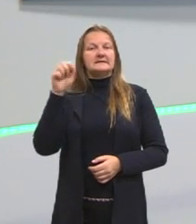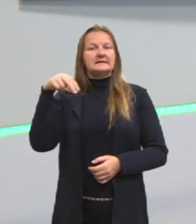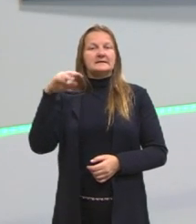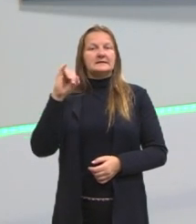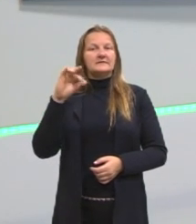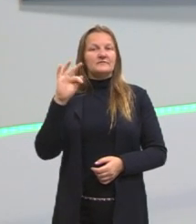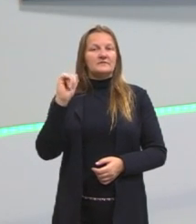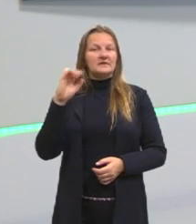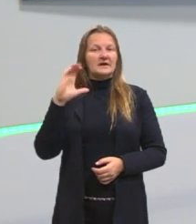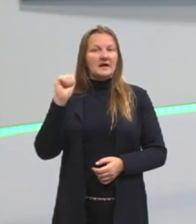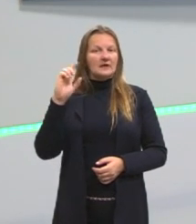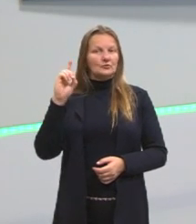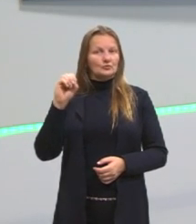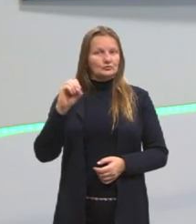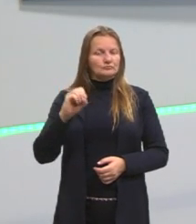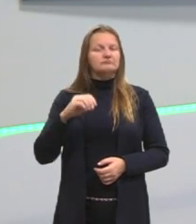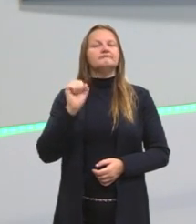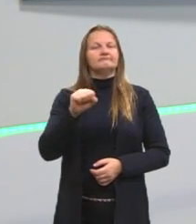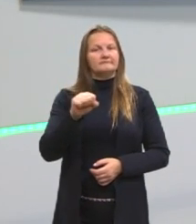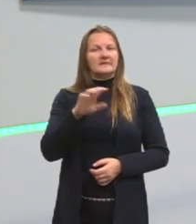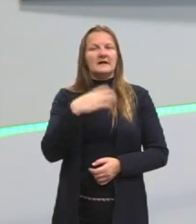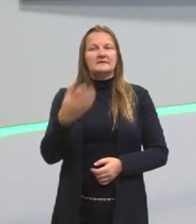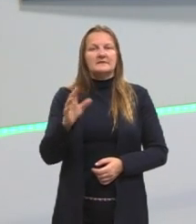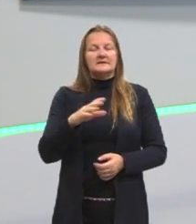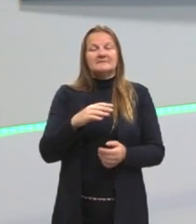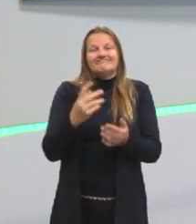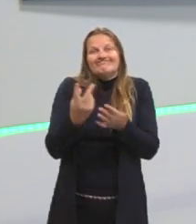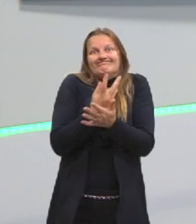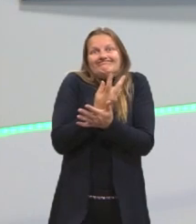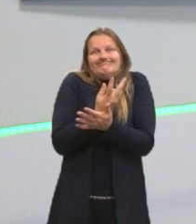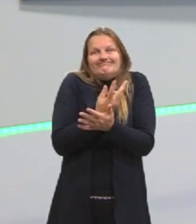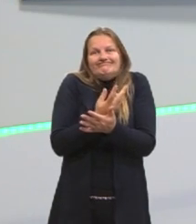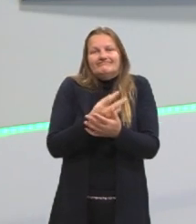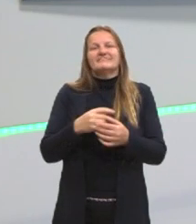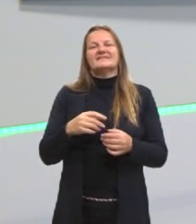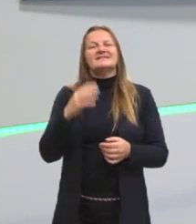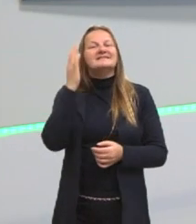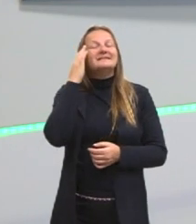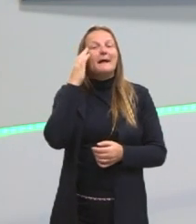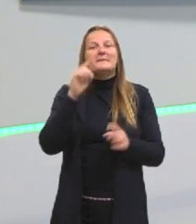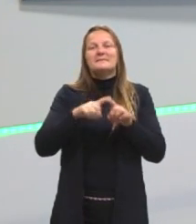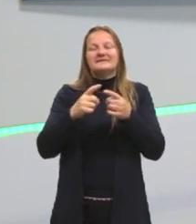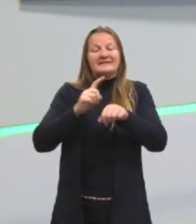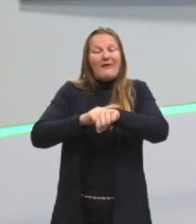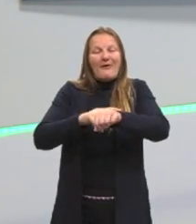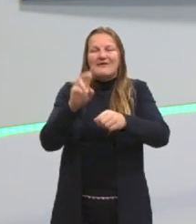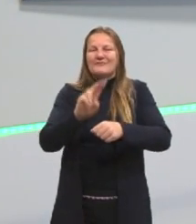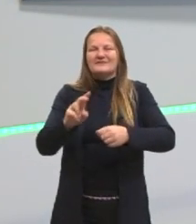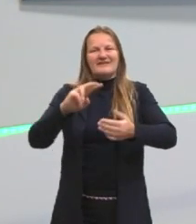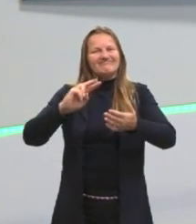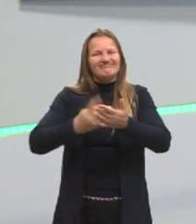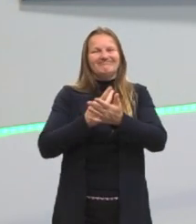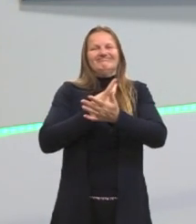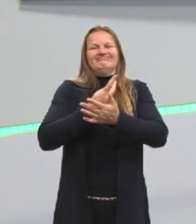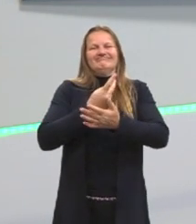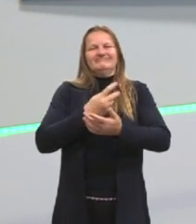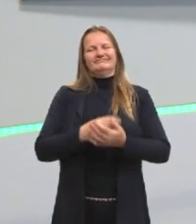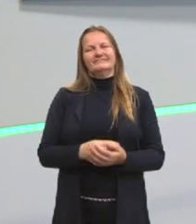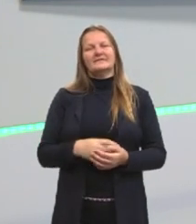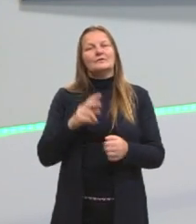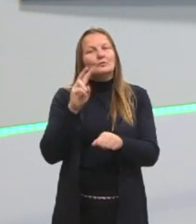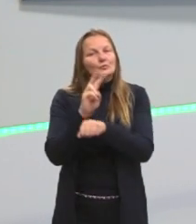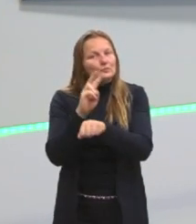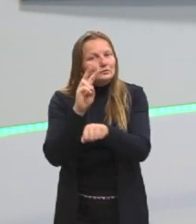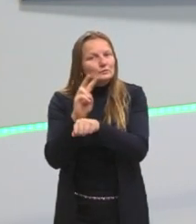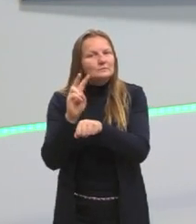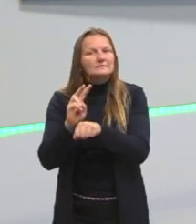grande questão que faz com que, às vezes, a gente tropece em algo que a gente já sabe. Então, sim, já sabe